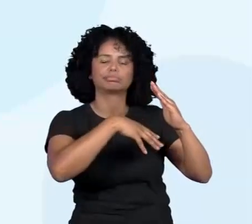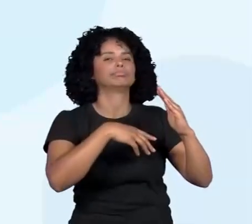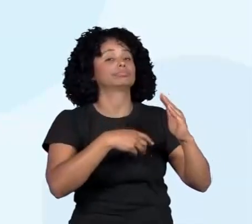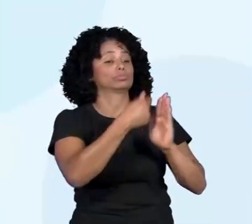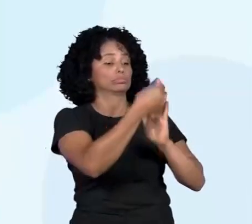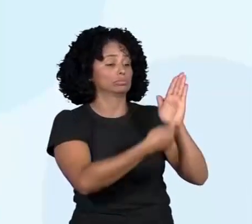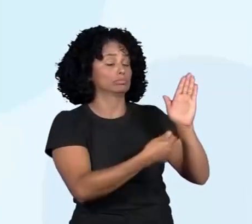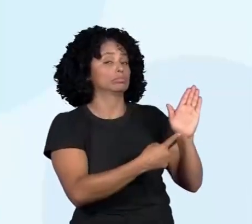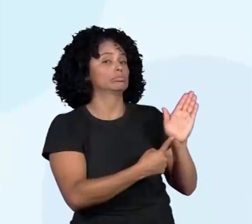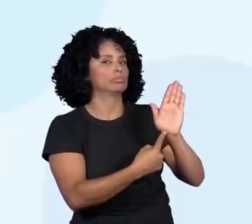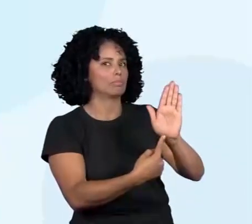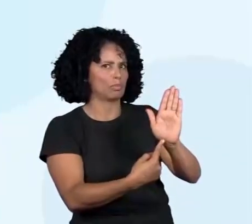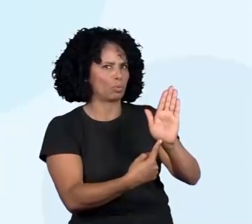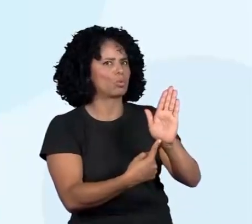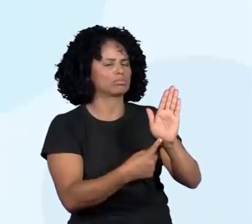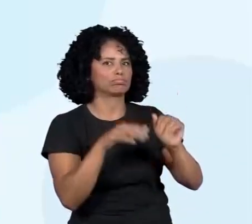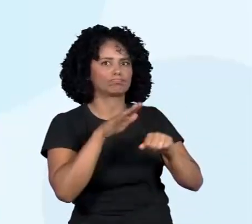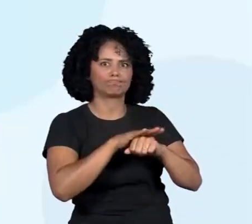necessário